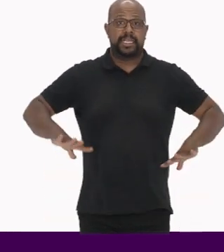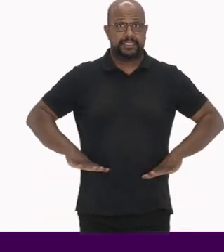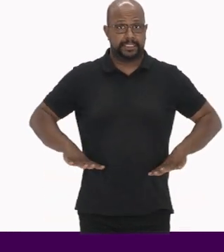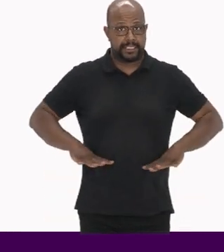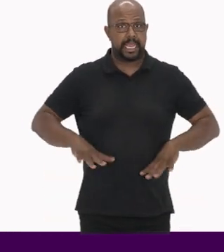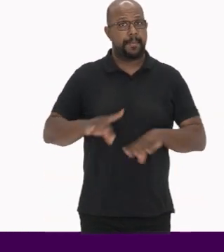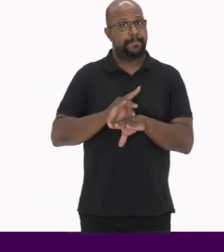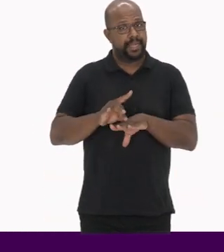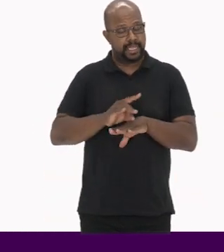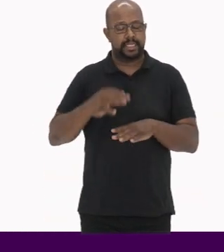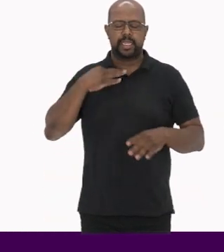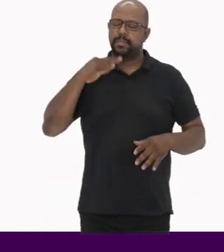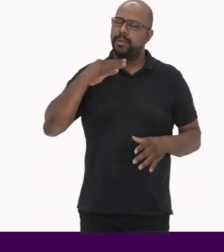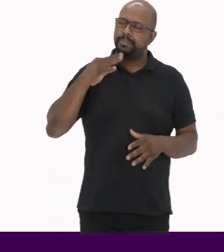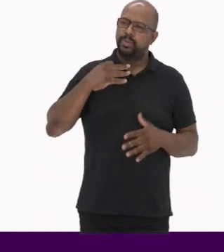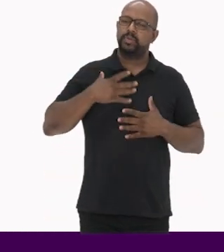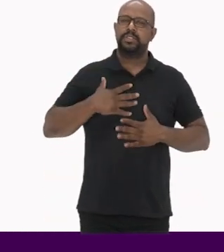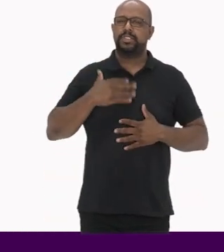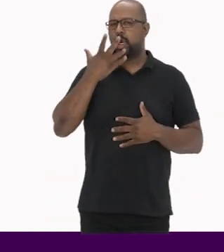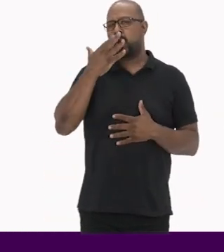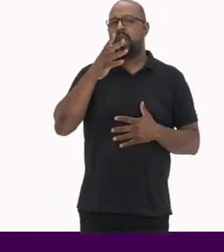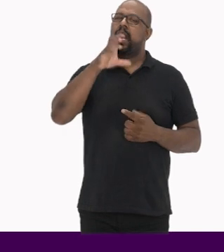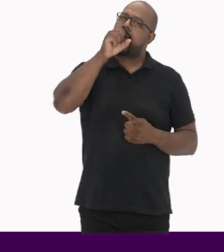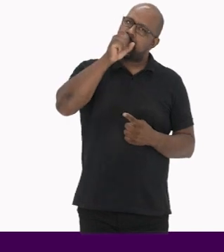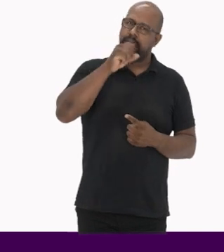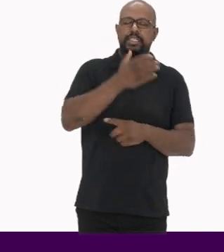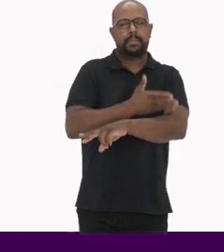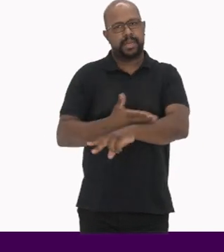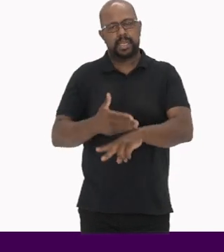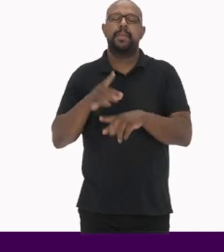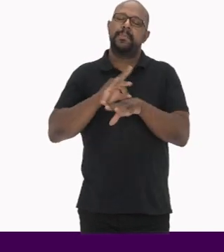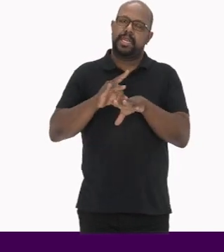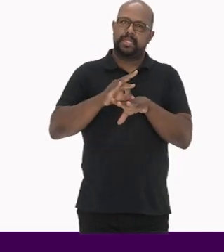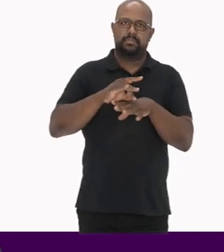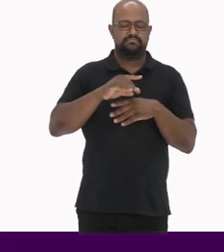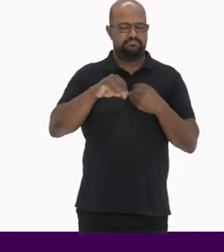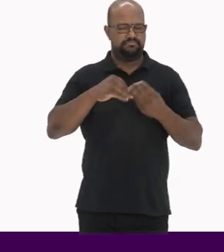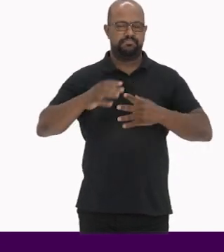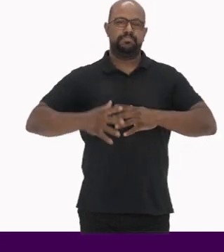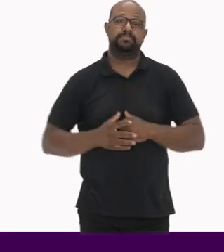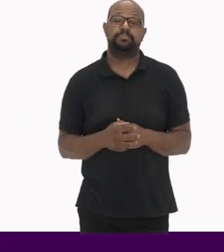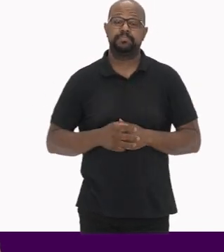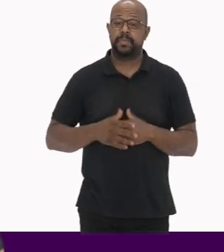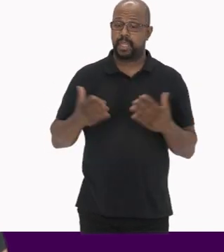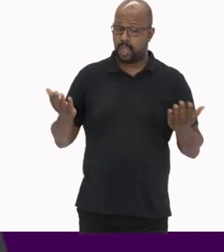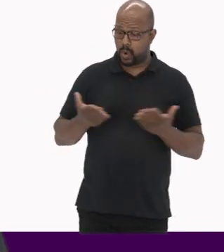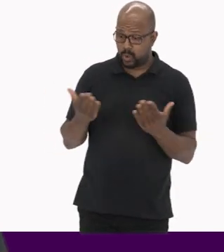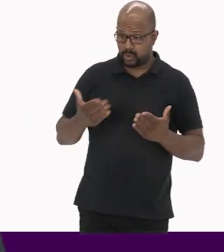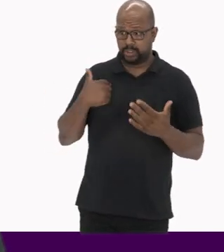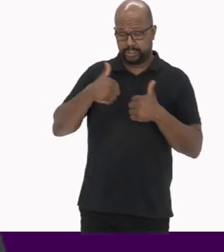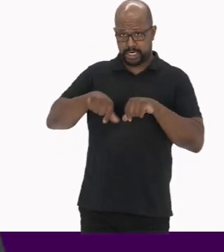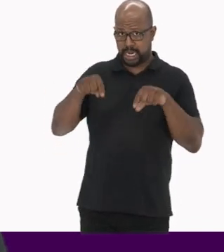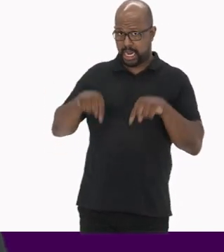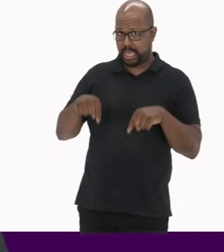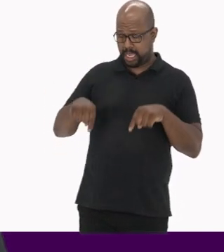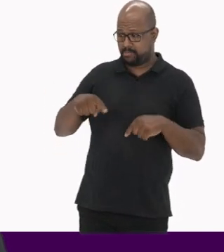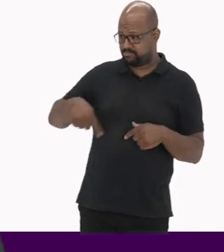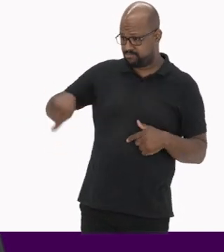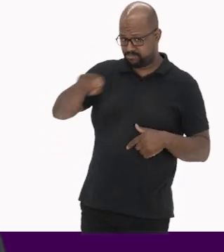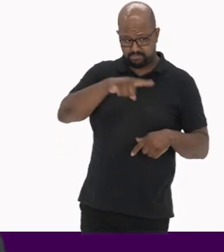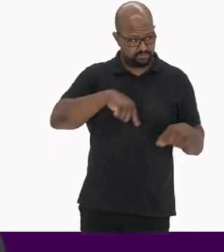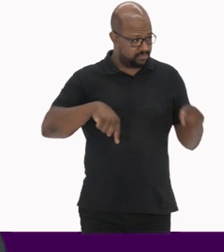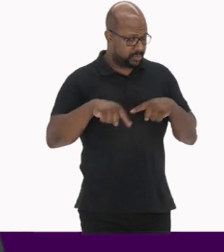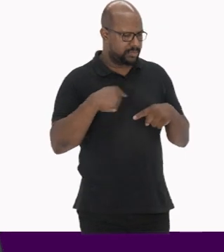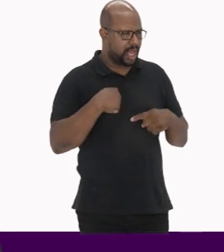saia preta e uma blusa nas cores laranja, branca e preta Hoje estarei aqui com vocês para